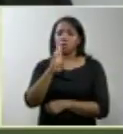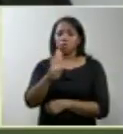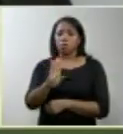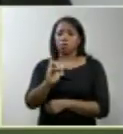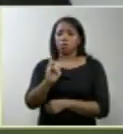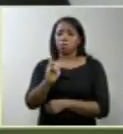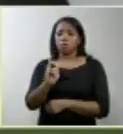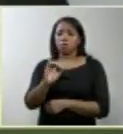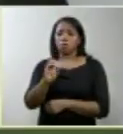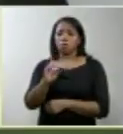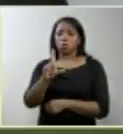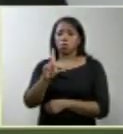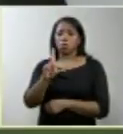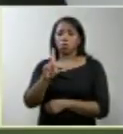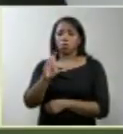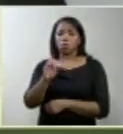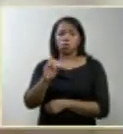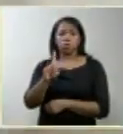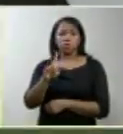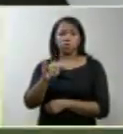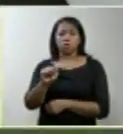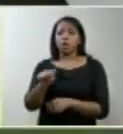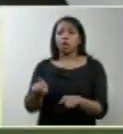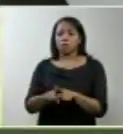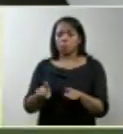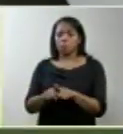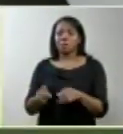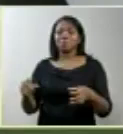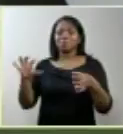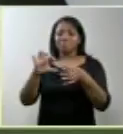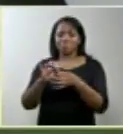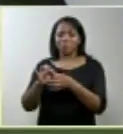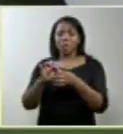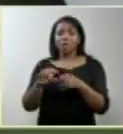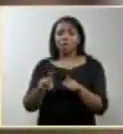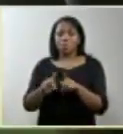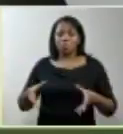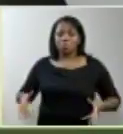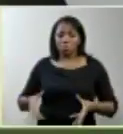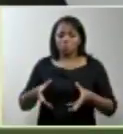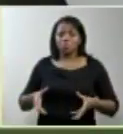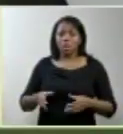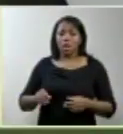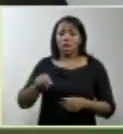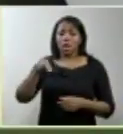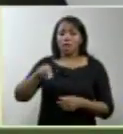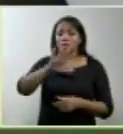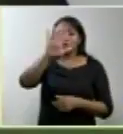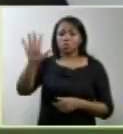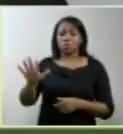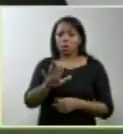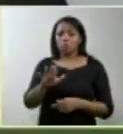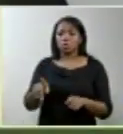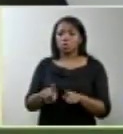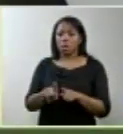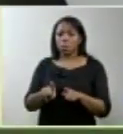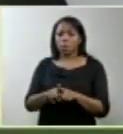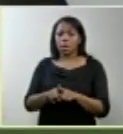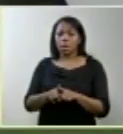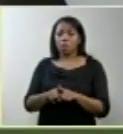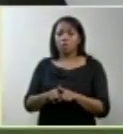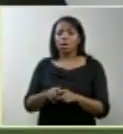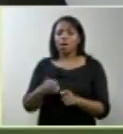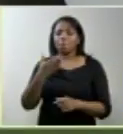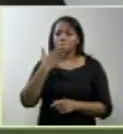fui integrado. E presidente do Movimento Nacional da Cidadania em Defesa da Vida